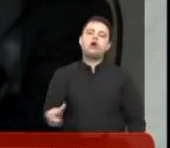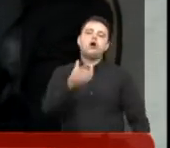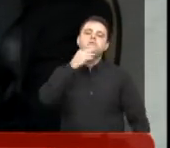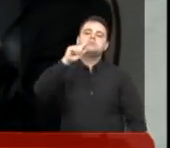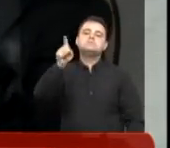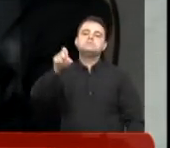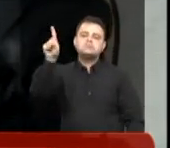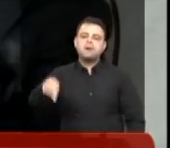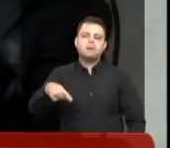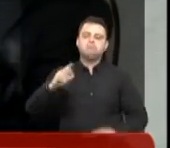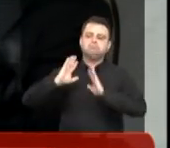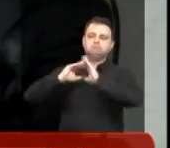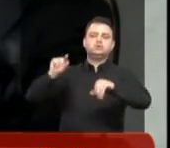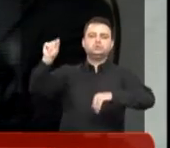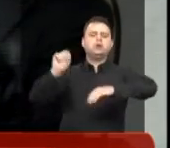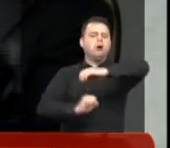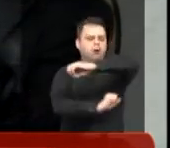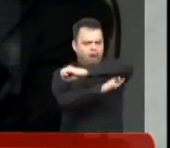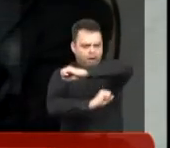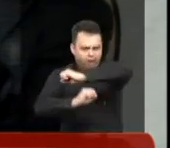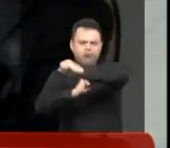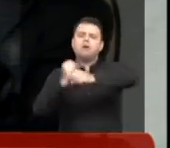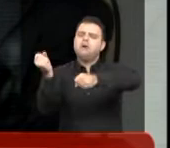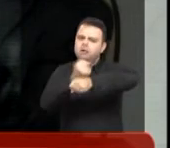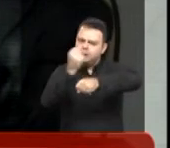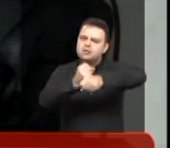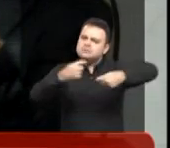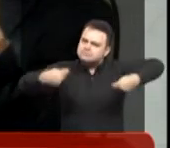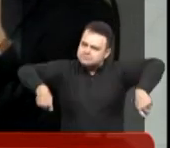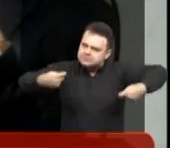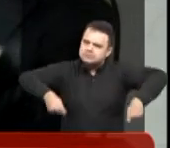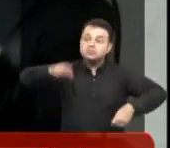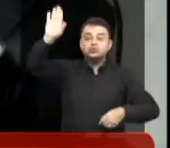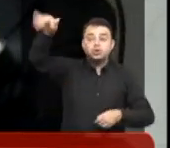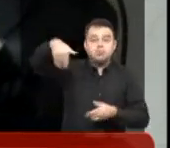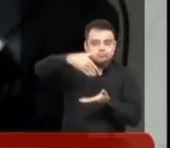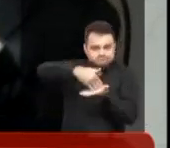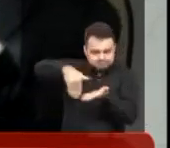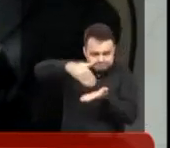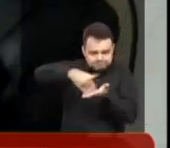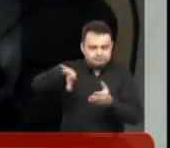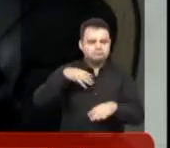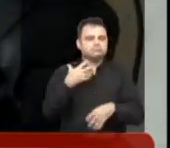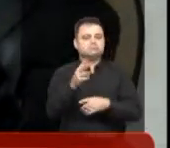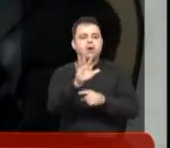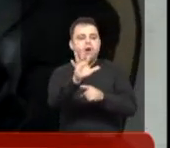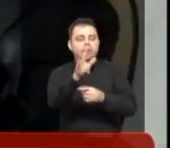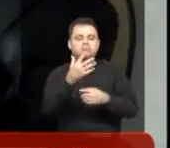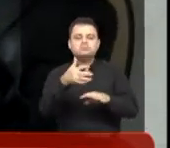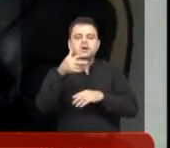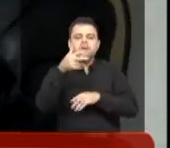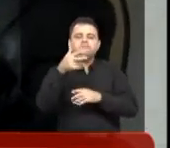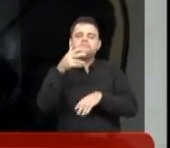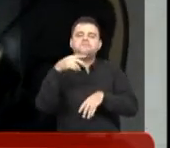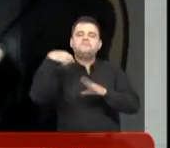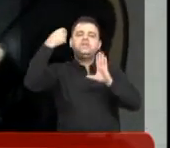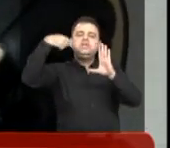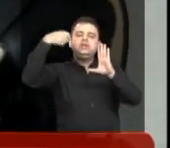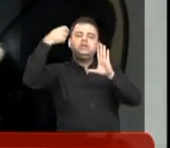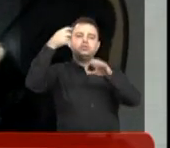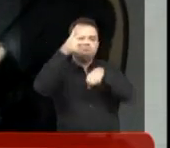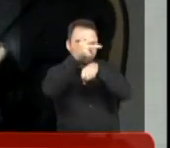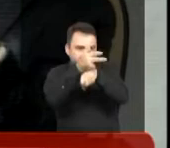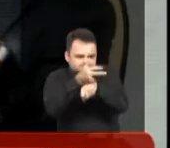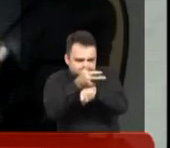e ele falava dessa passarela. E nós fomos lá. Gravamos vídeo, levei o secretário lá. Numa das vezes que nós